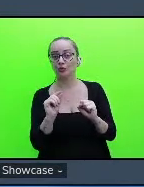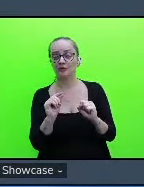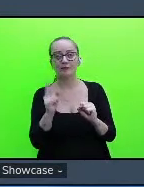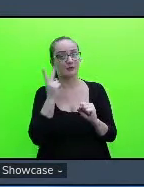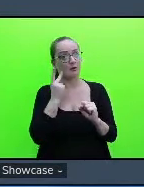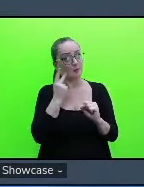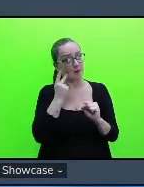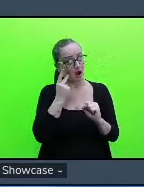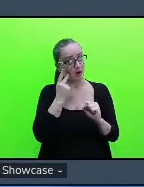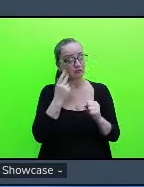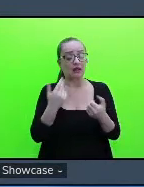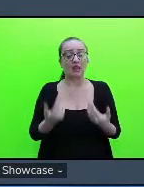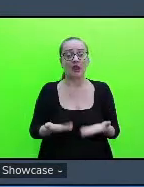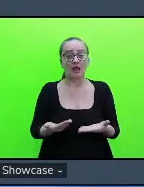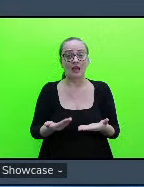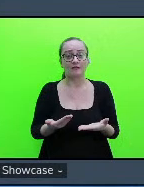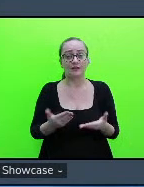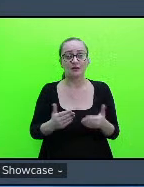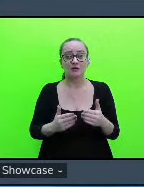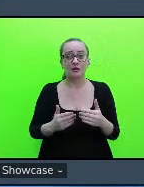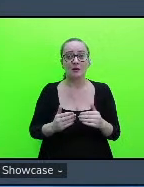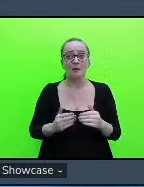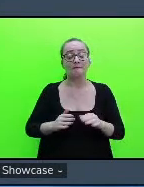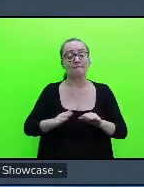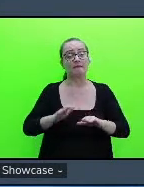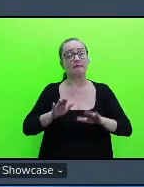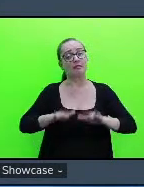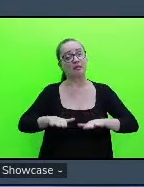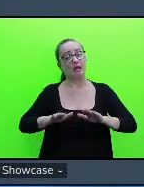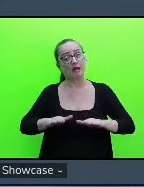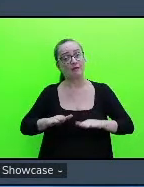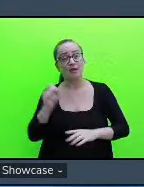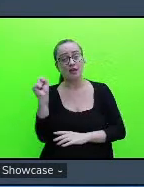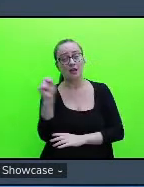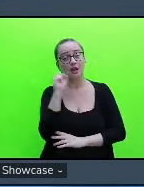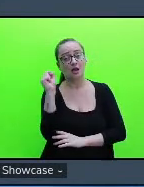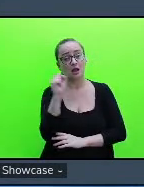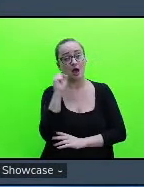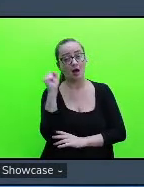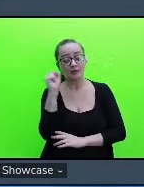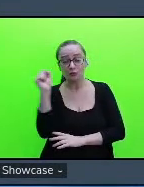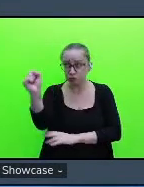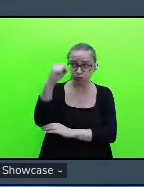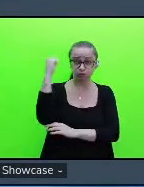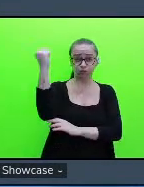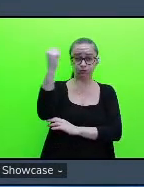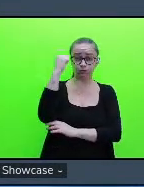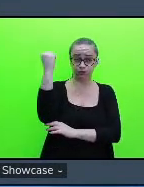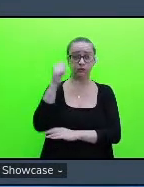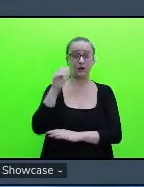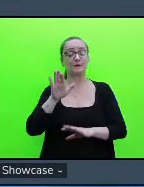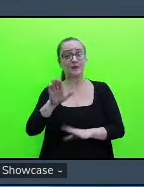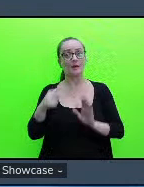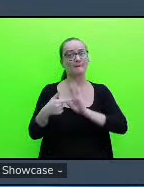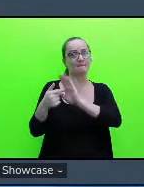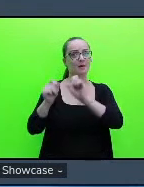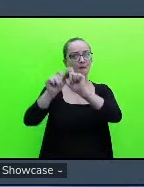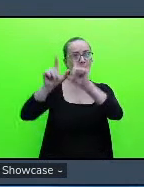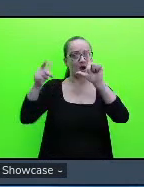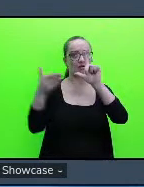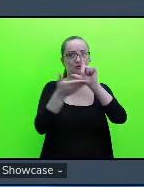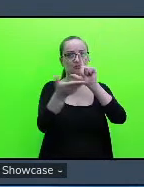leve mínimo moderado grave e muito grave e está aqui o destaque para vocês